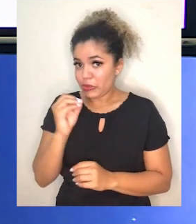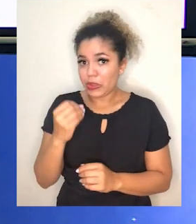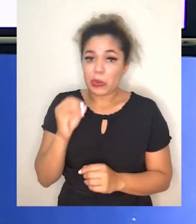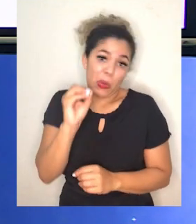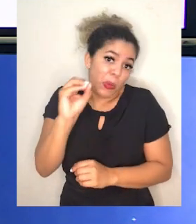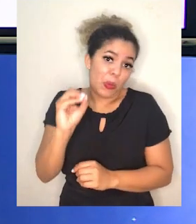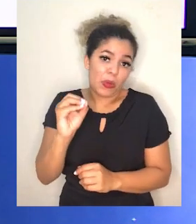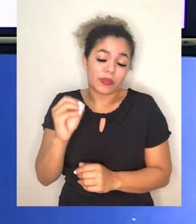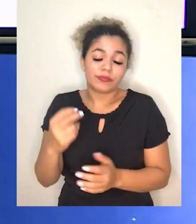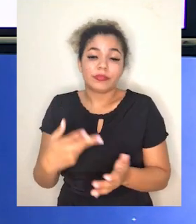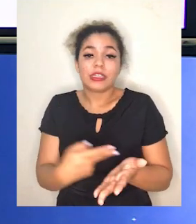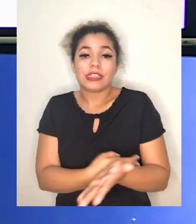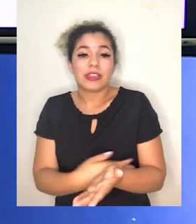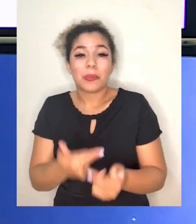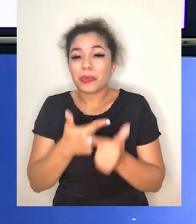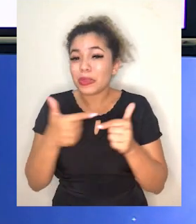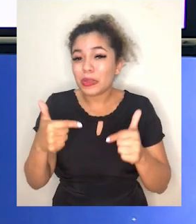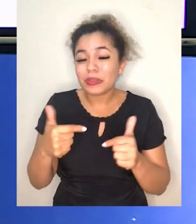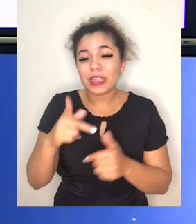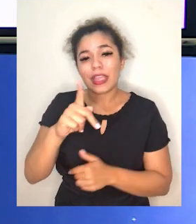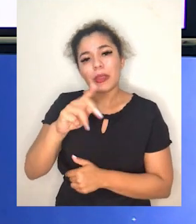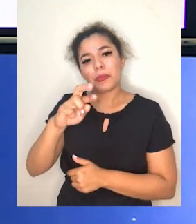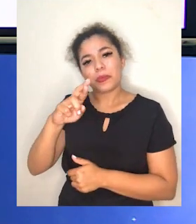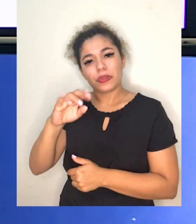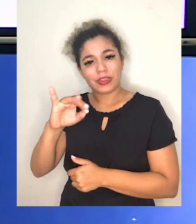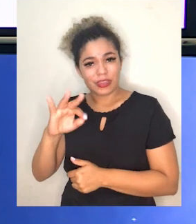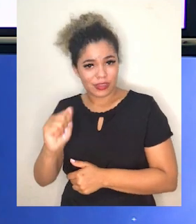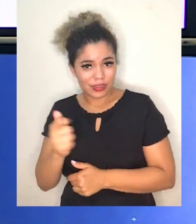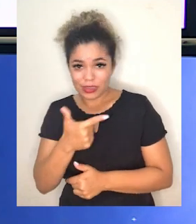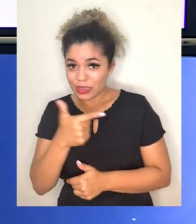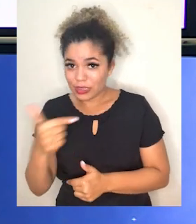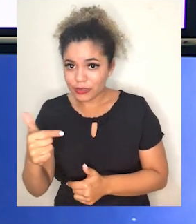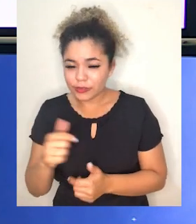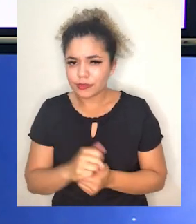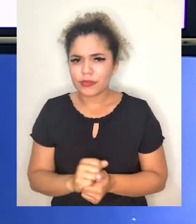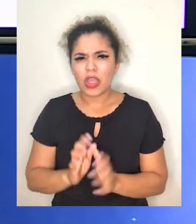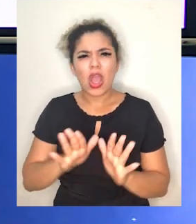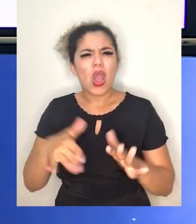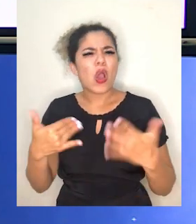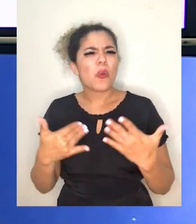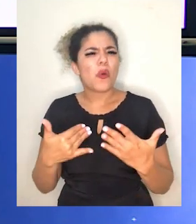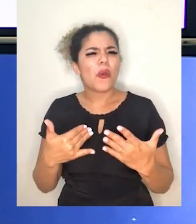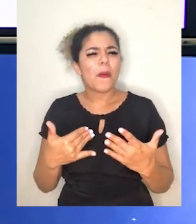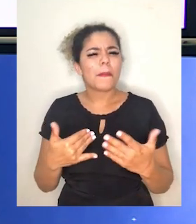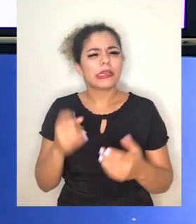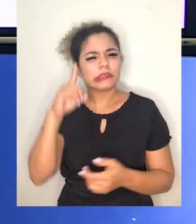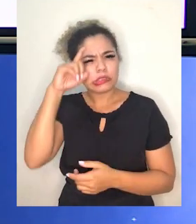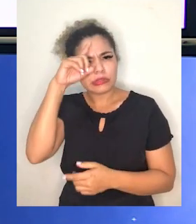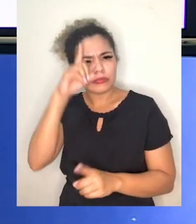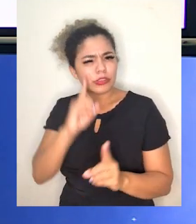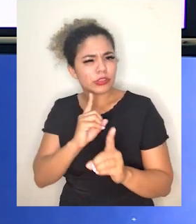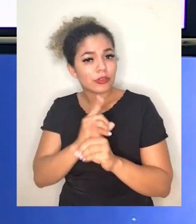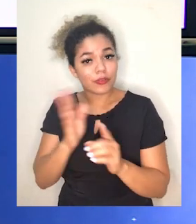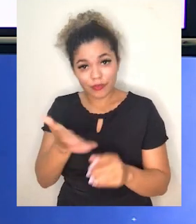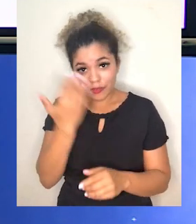porque ele não possui as proteínas tipo O. Qual será que é o mais raro? Vamos aprender?